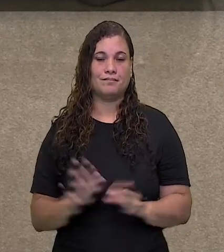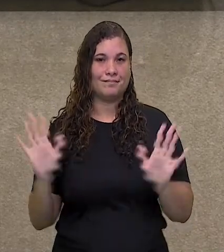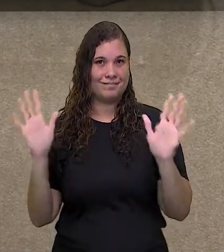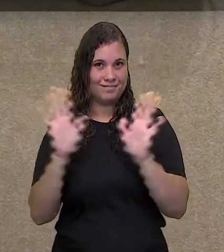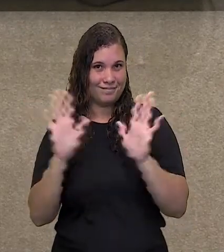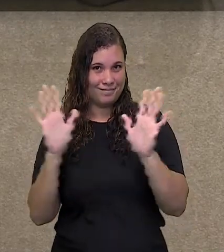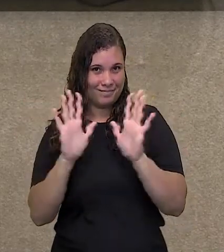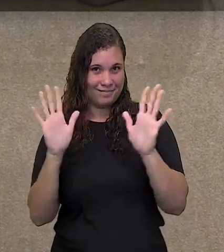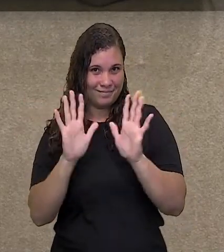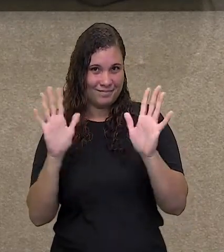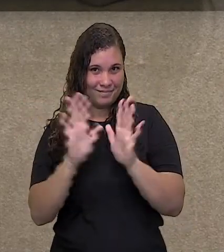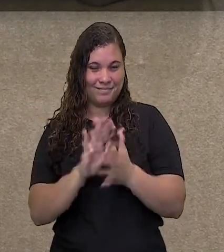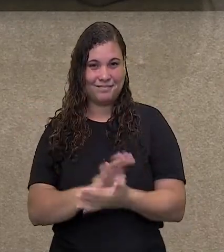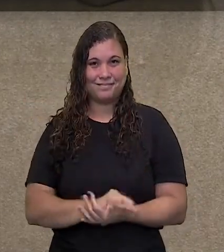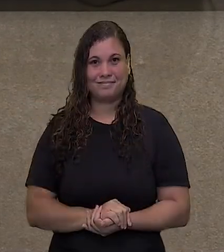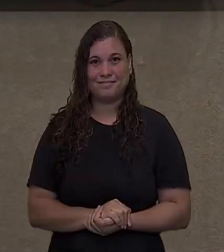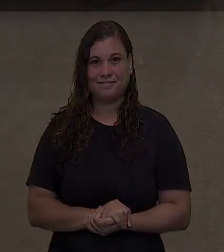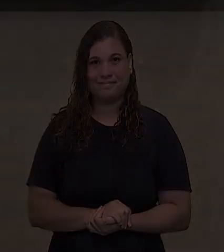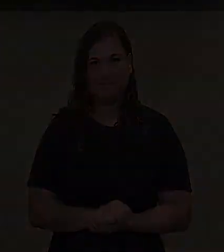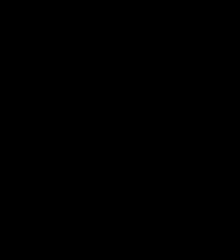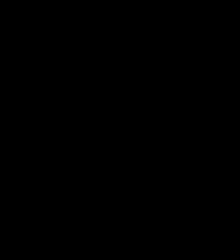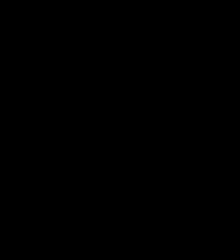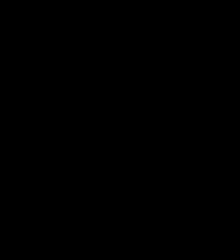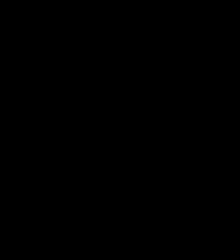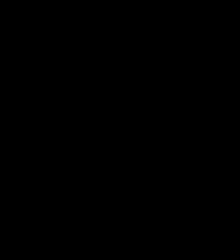Até a nossa próxima aula, pessoal! Tchau! Tchau! Tchau!